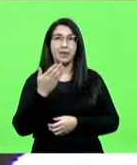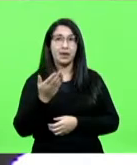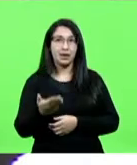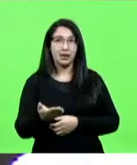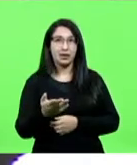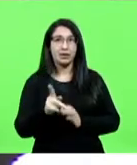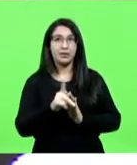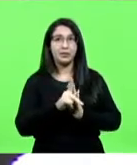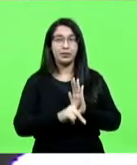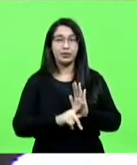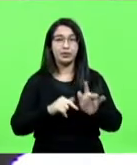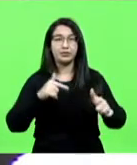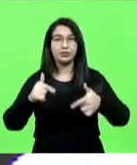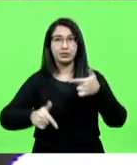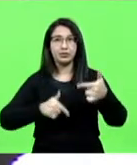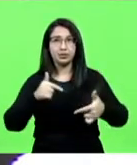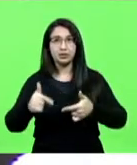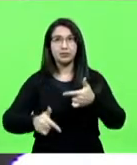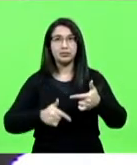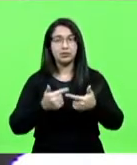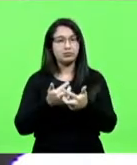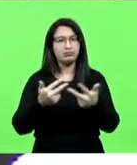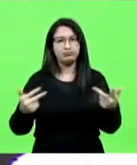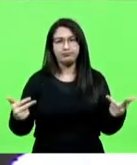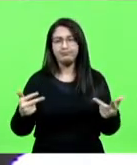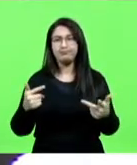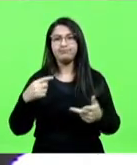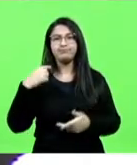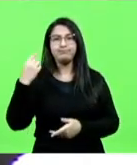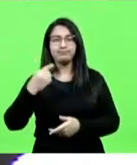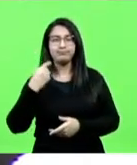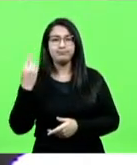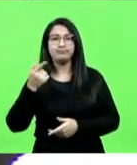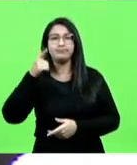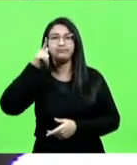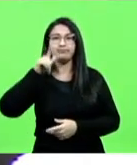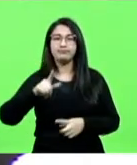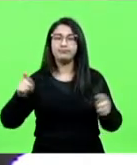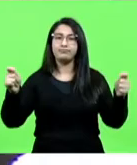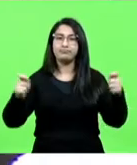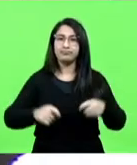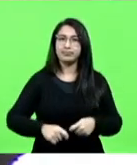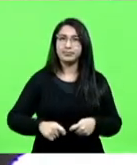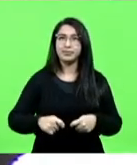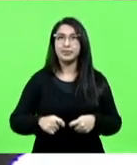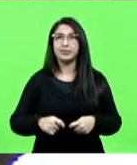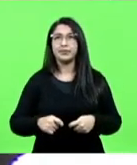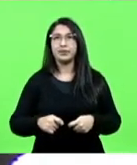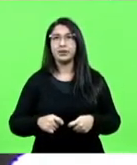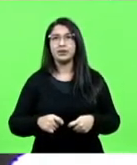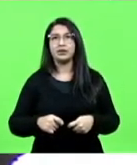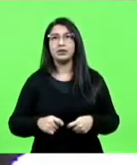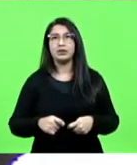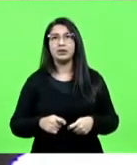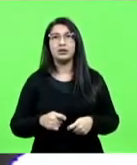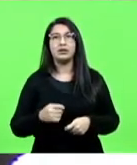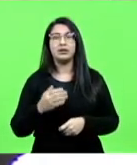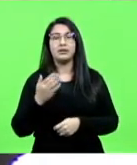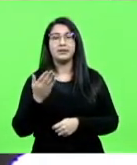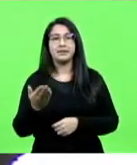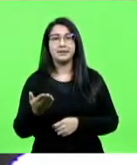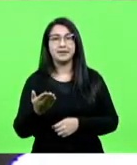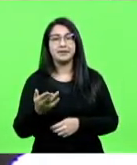O nosso trabalho aqui e de vários outros deputados, a gente conseguiu chegar nessa... Graças a Deus, a chegar nesse